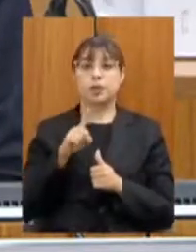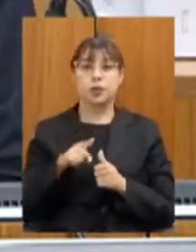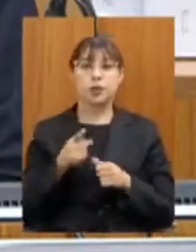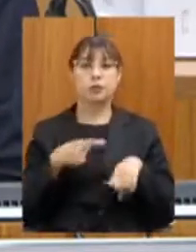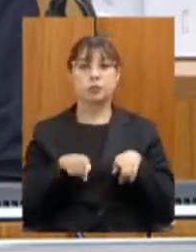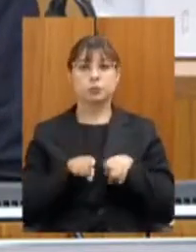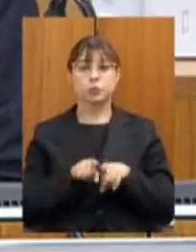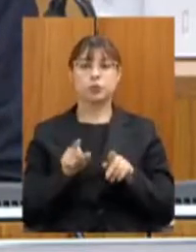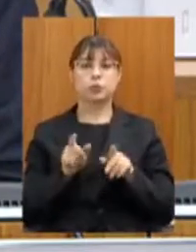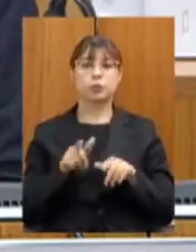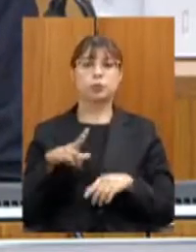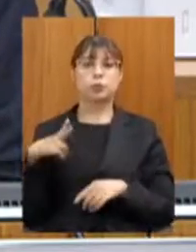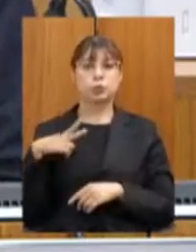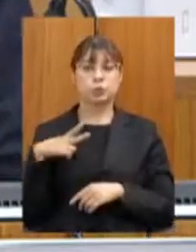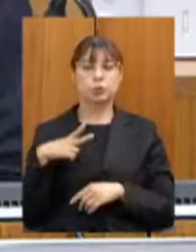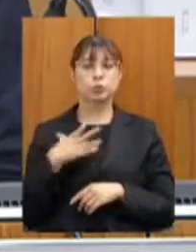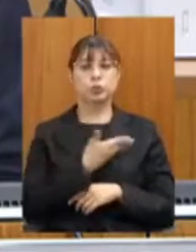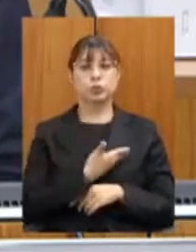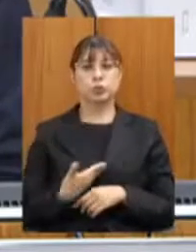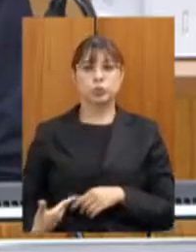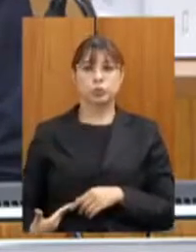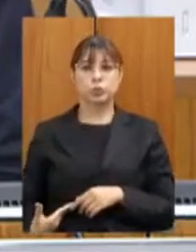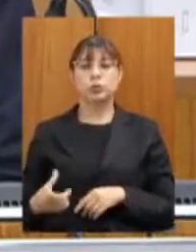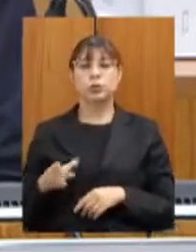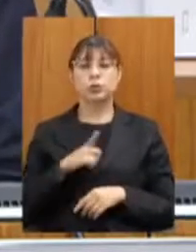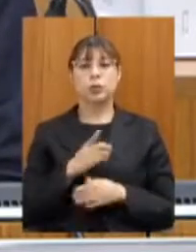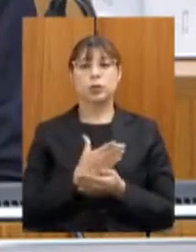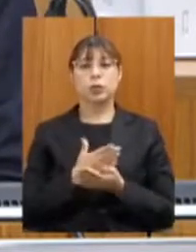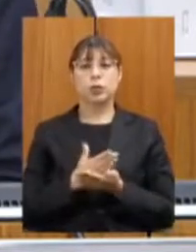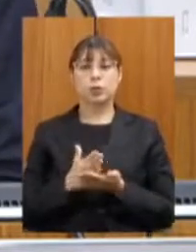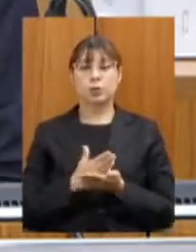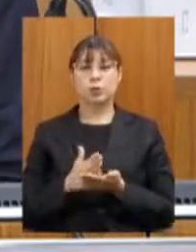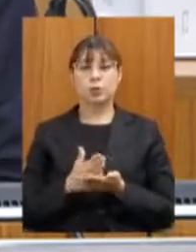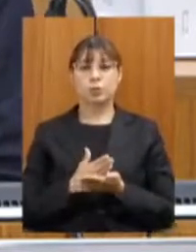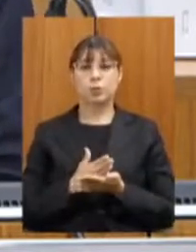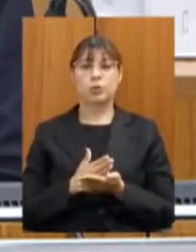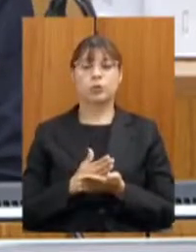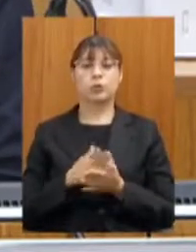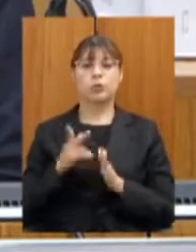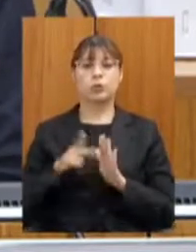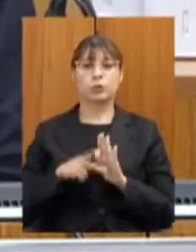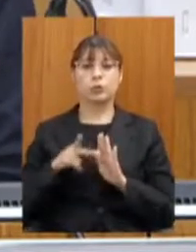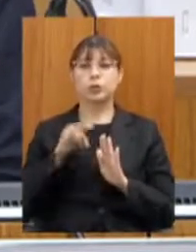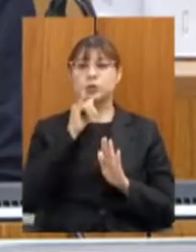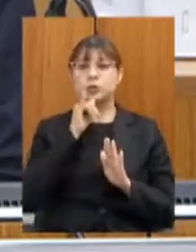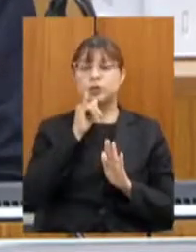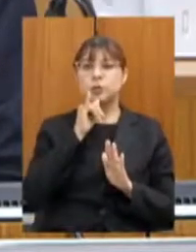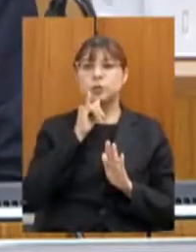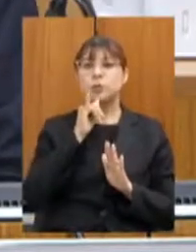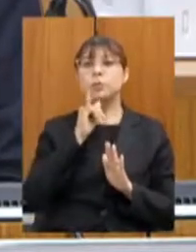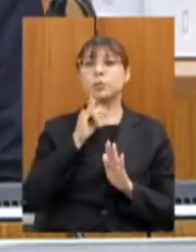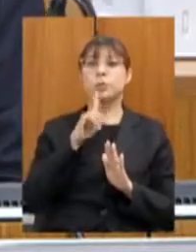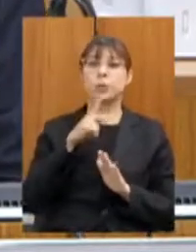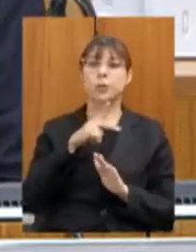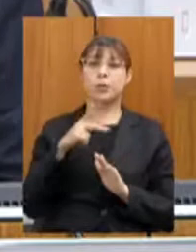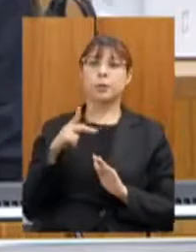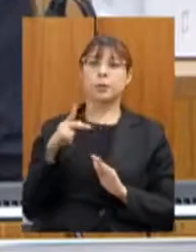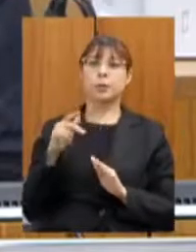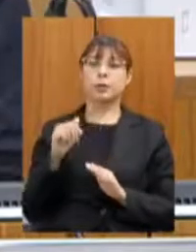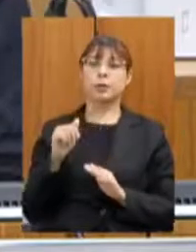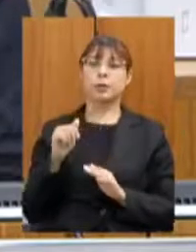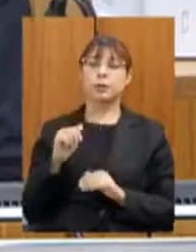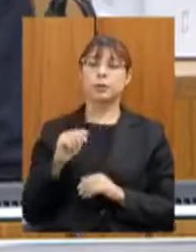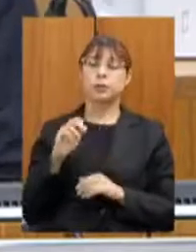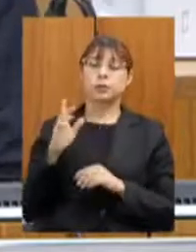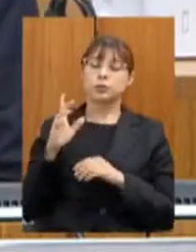e há alguns projetos em Minas Gerais, como a PPP dos Presídios, como a primeira PPP de